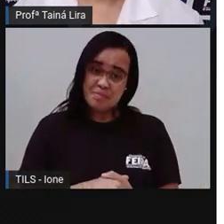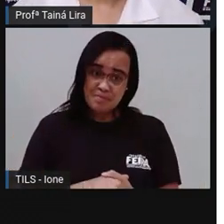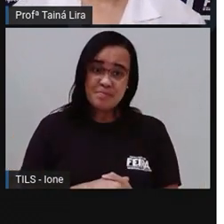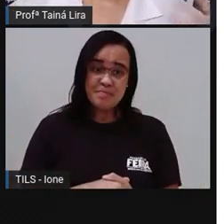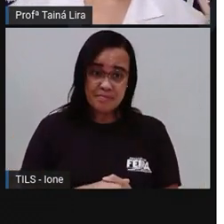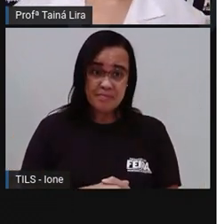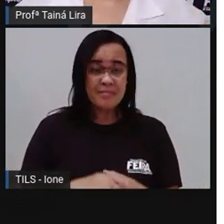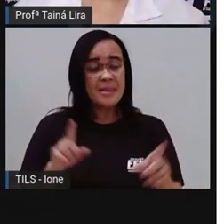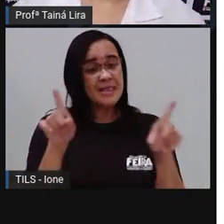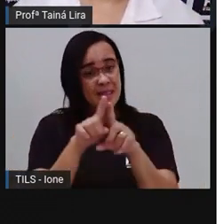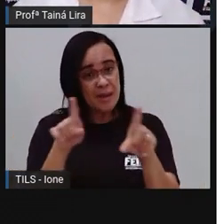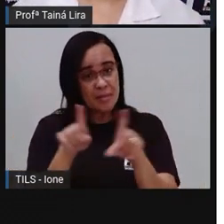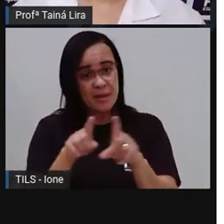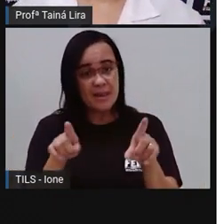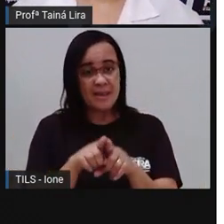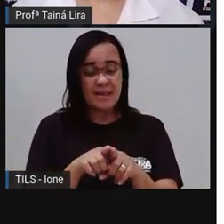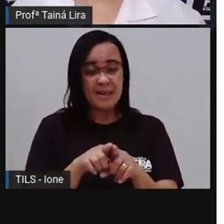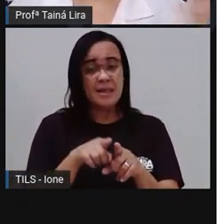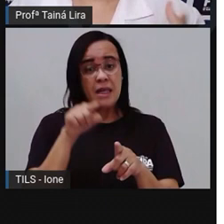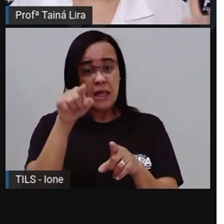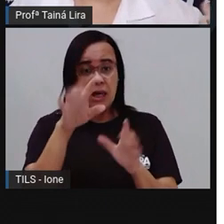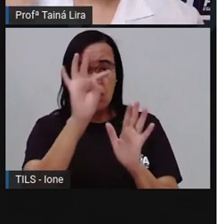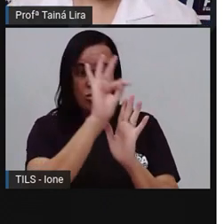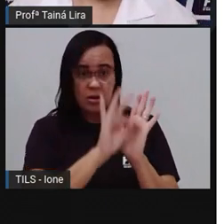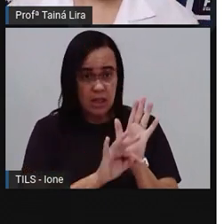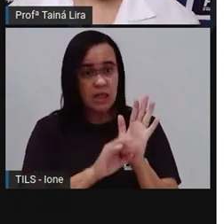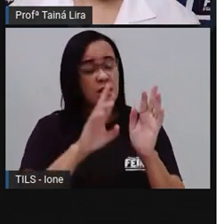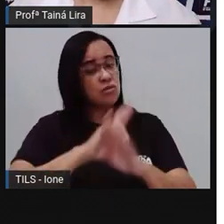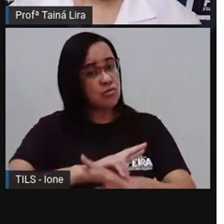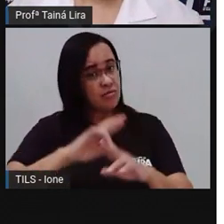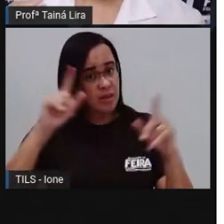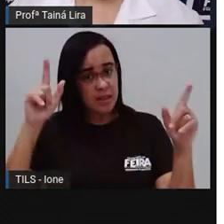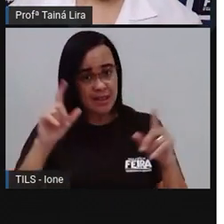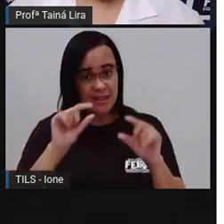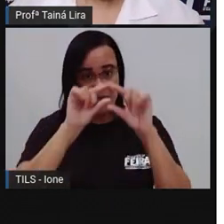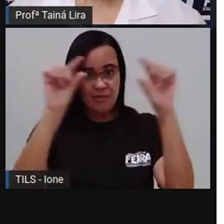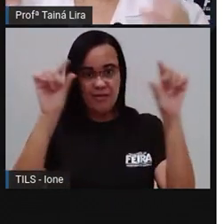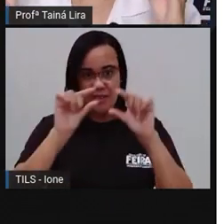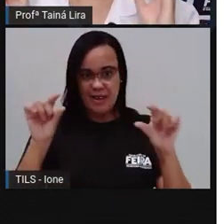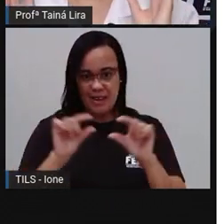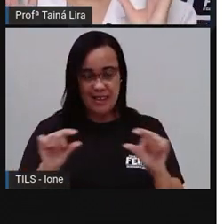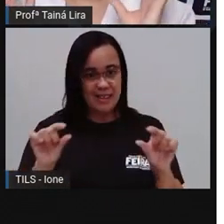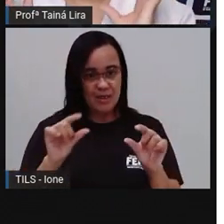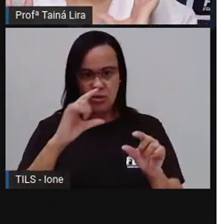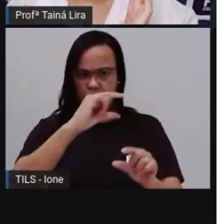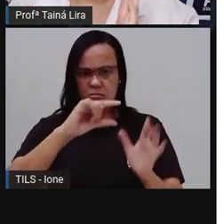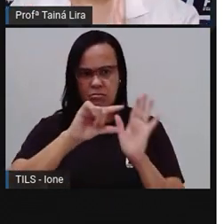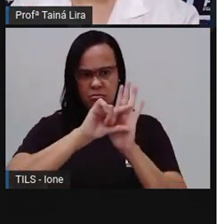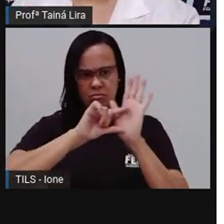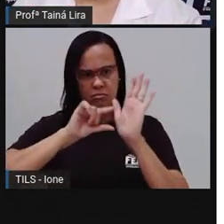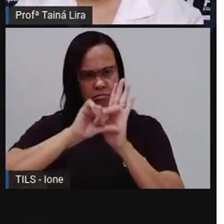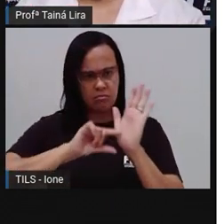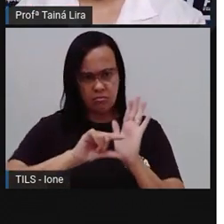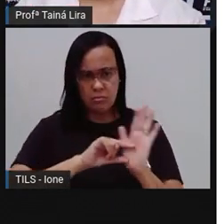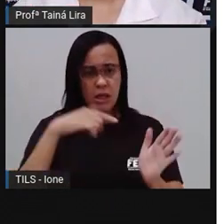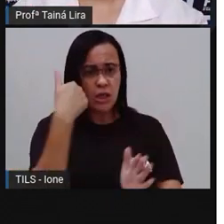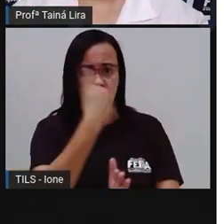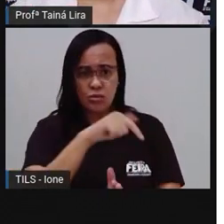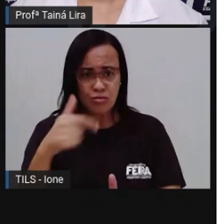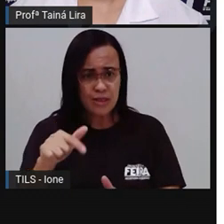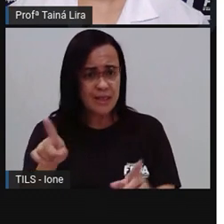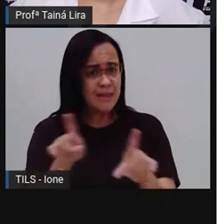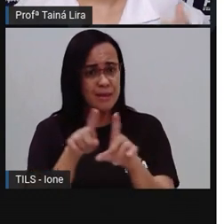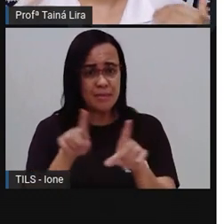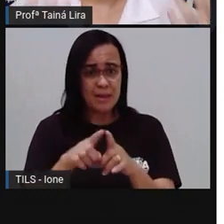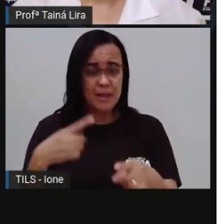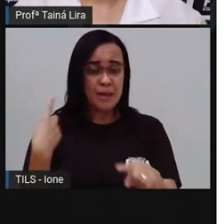como a nossa receita não vai ter versos e estrofes, tá bom? Então, é a estrutura do texto que faz